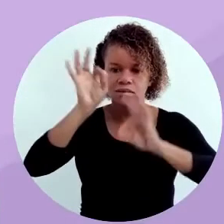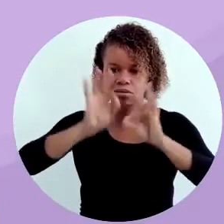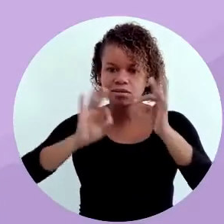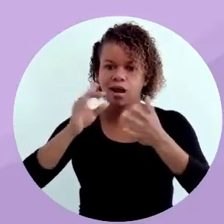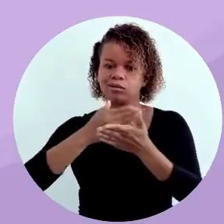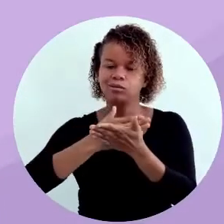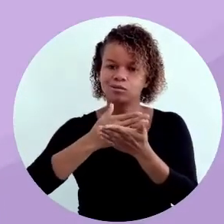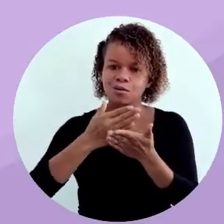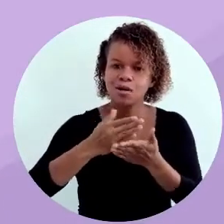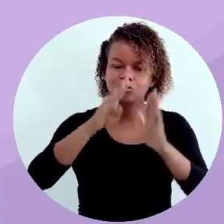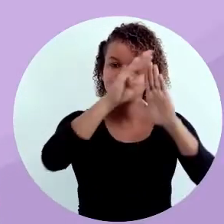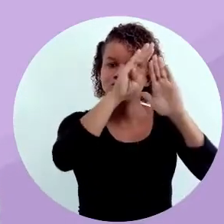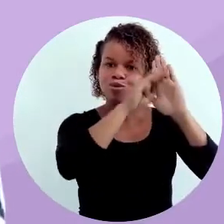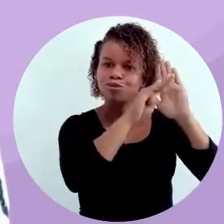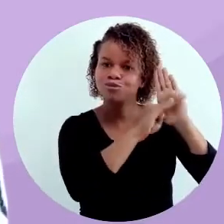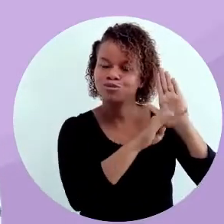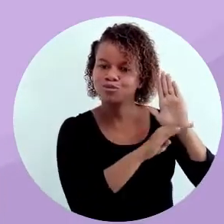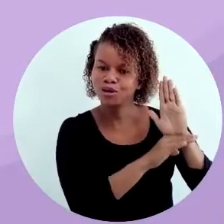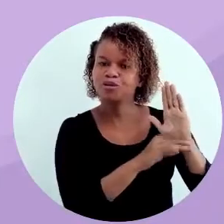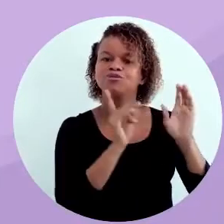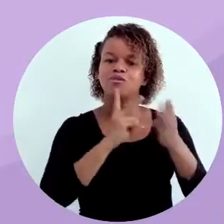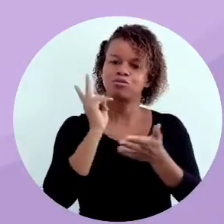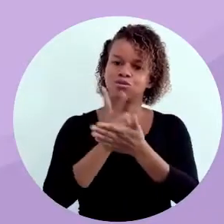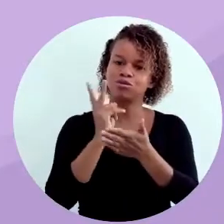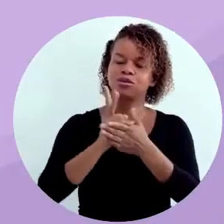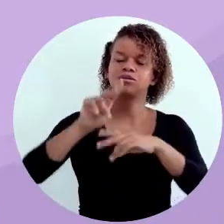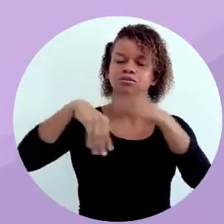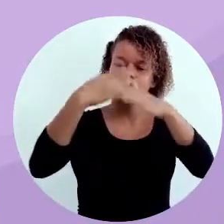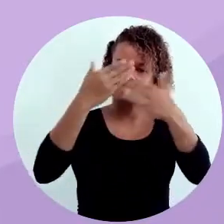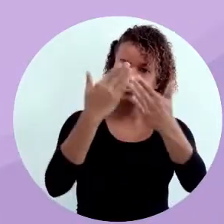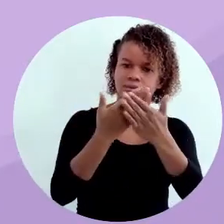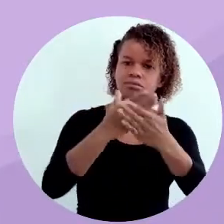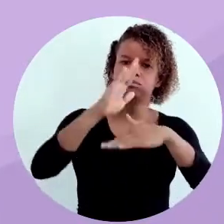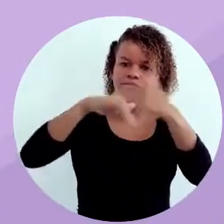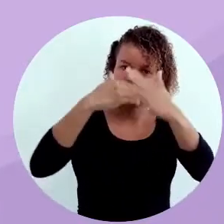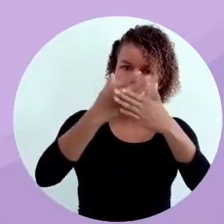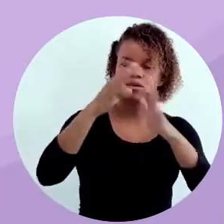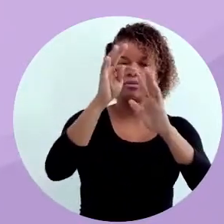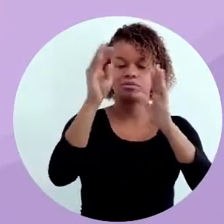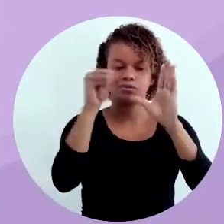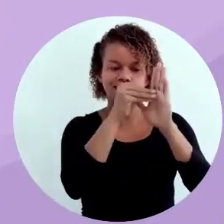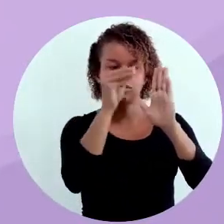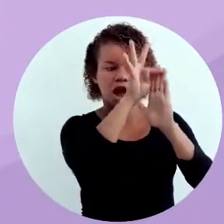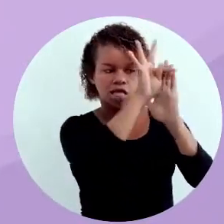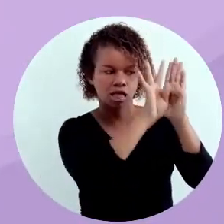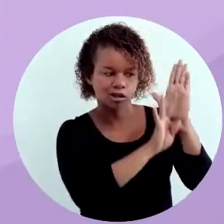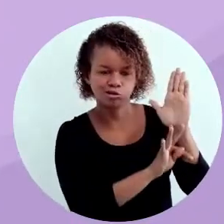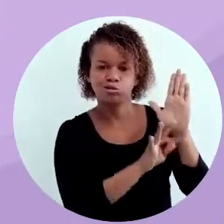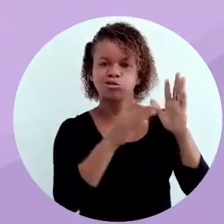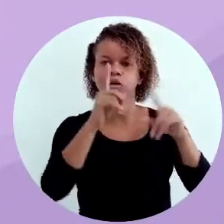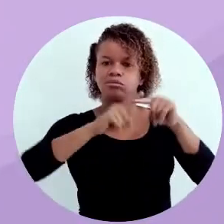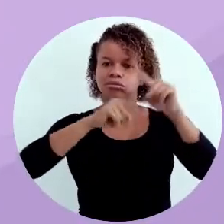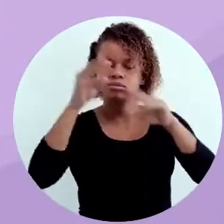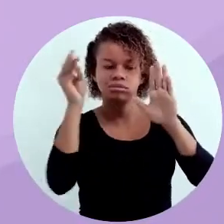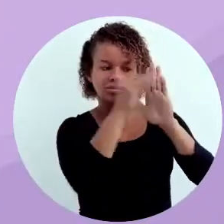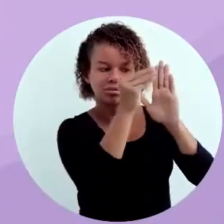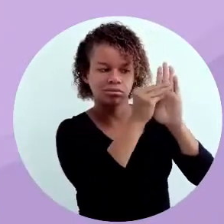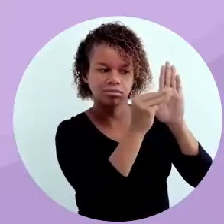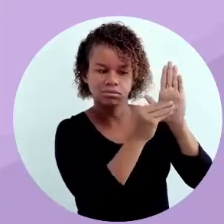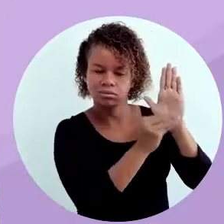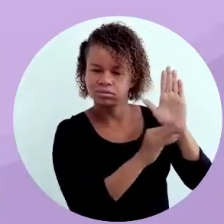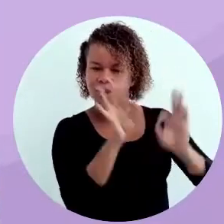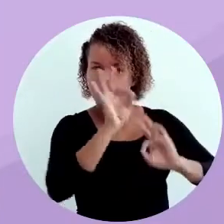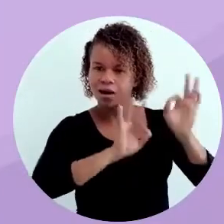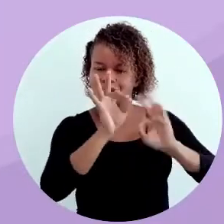Nessa aula nós fizemos então a modelagem preliminar do projeto. E vamos dar continuidade nas próximas aulas. Aplicando texturas.